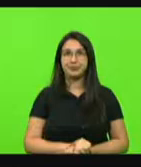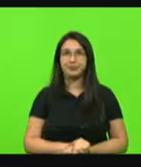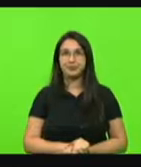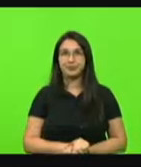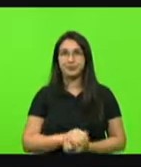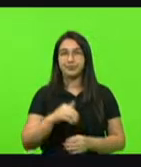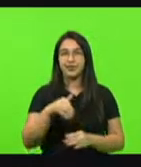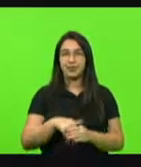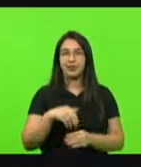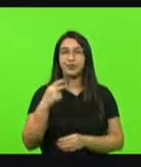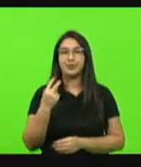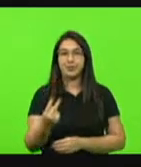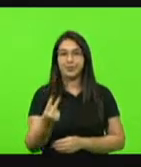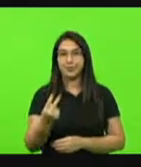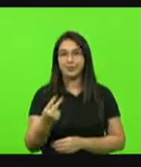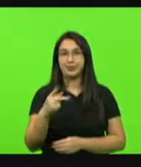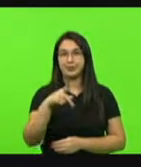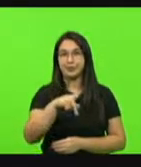voto 2.